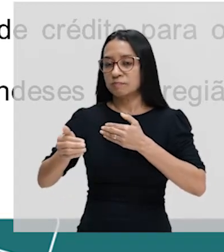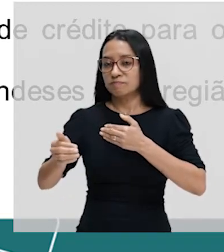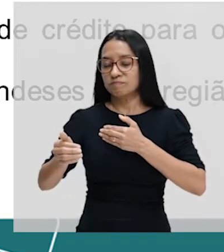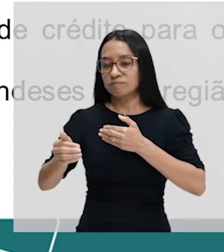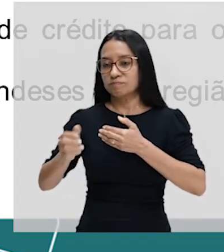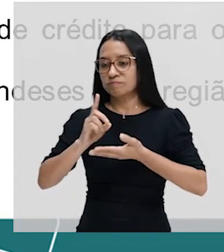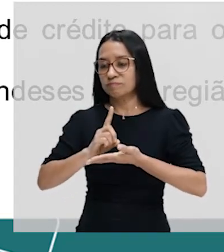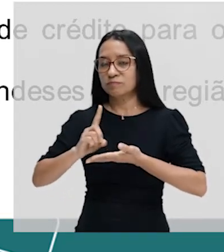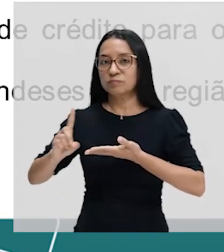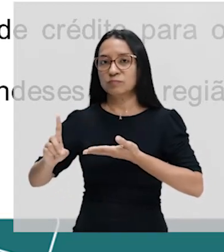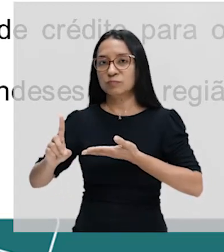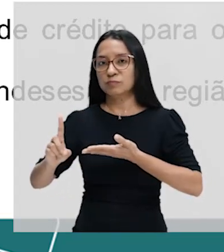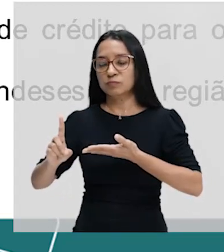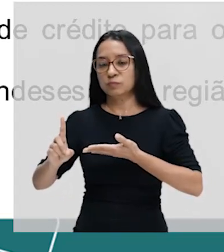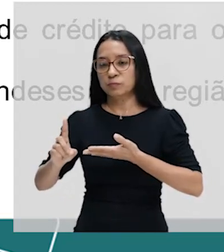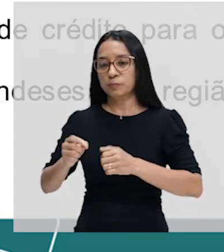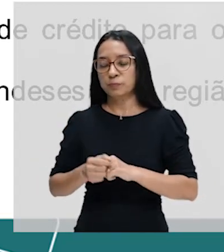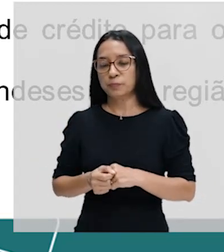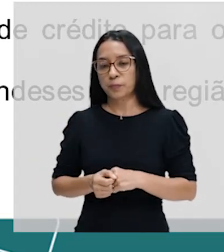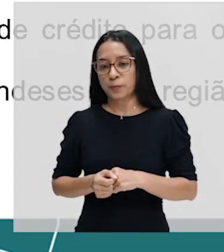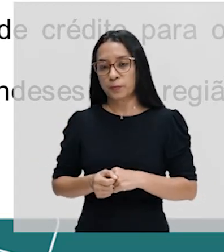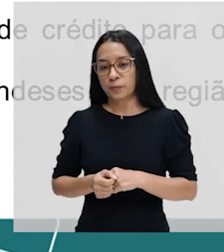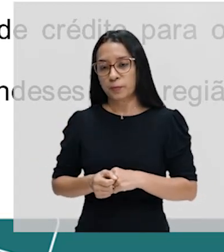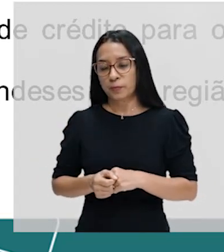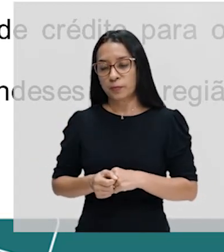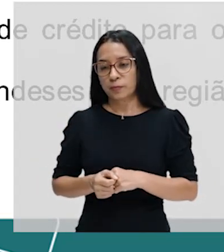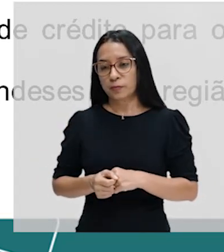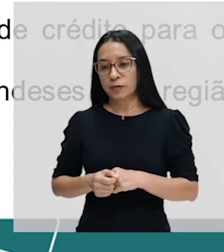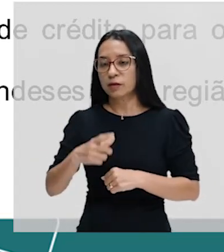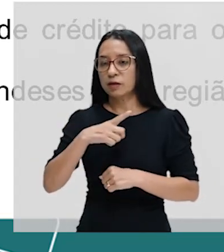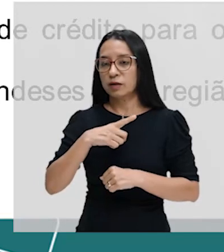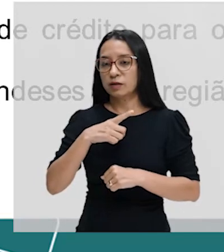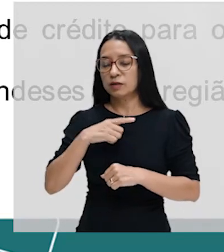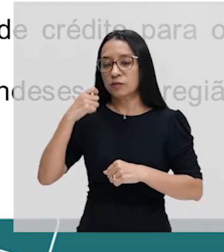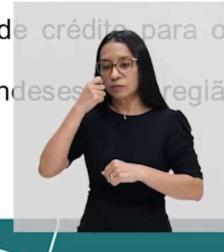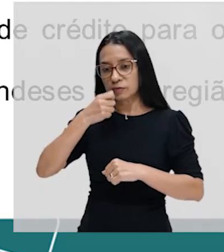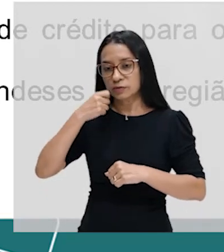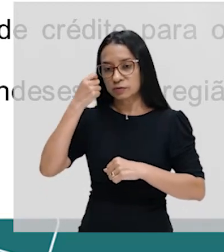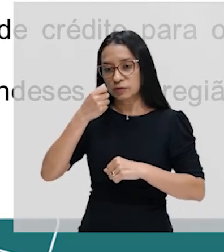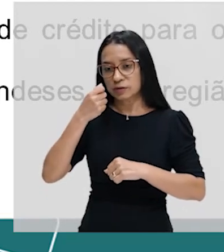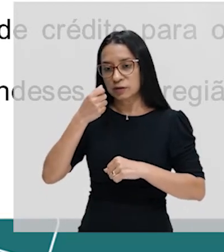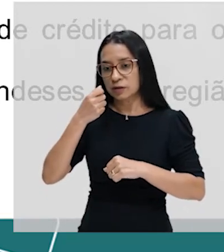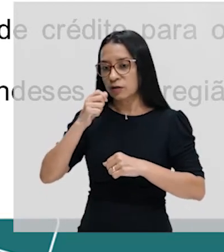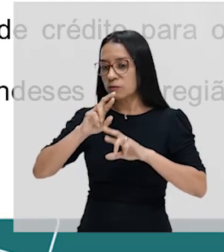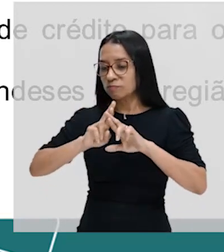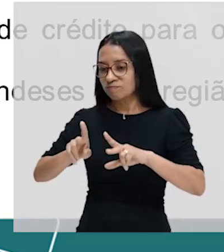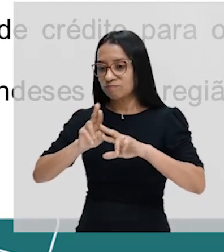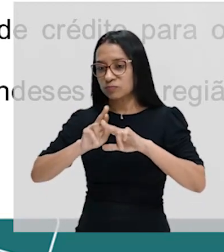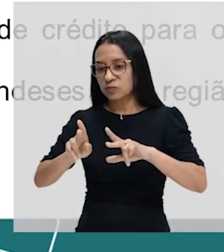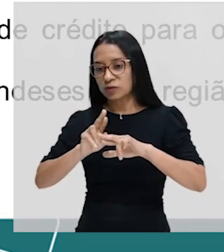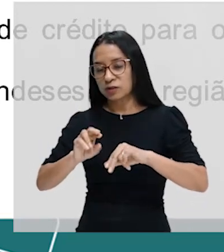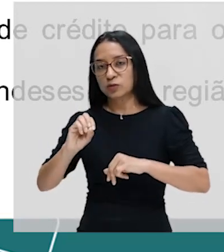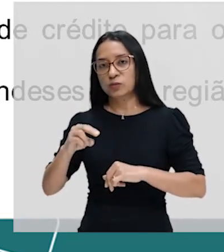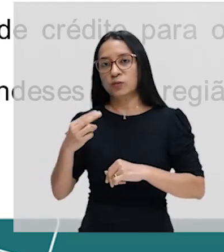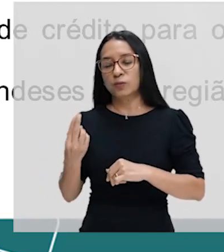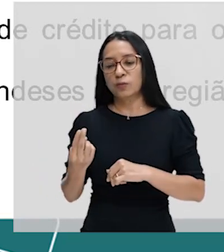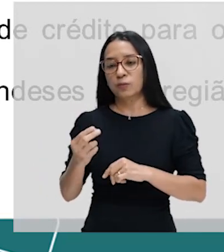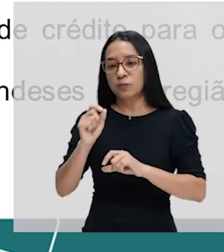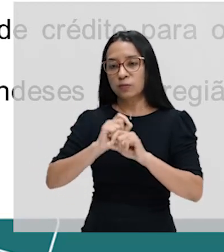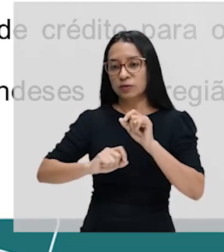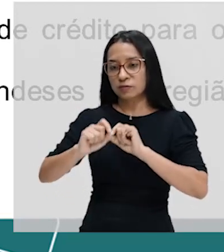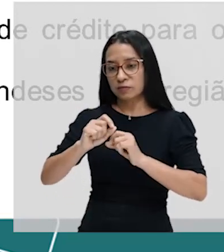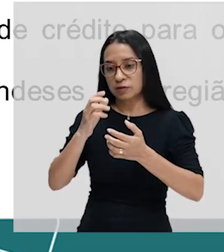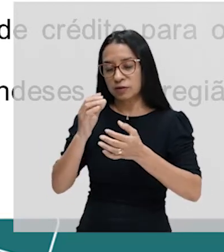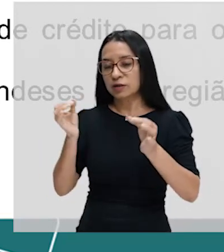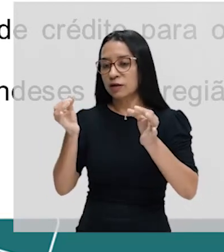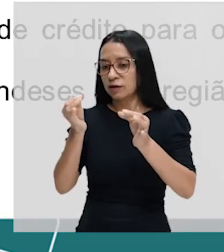acabou levando a se ter uma administração completamente diferente, ou seja, o que vai